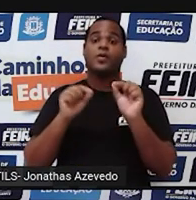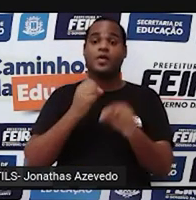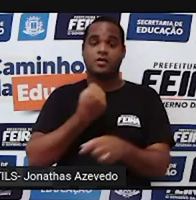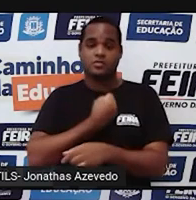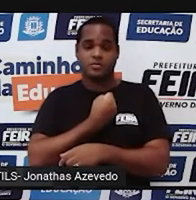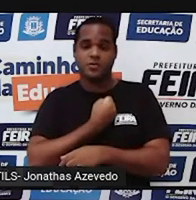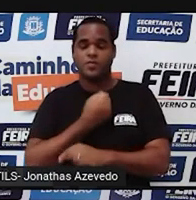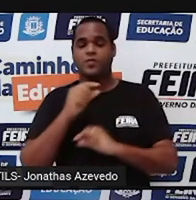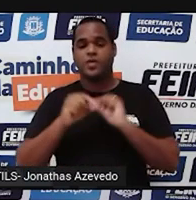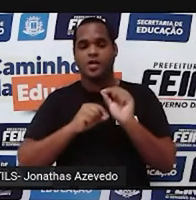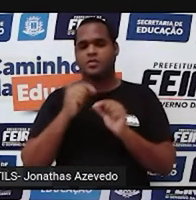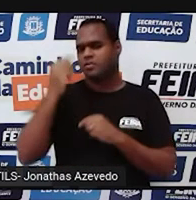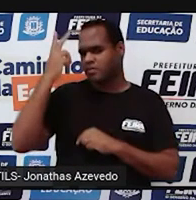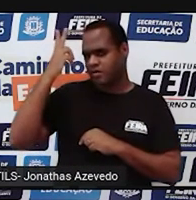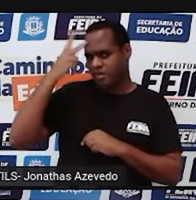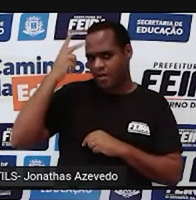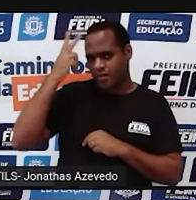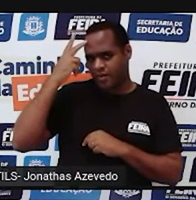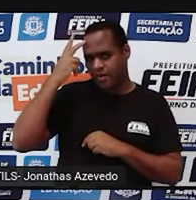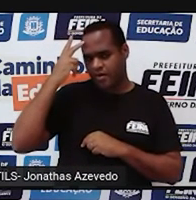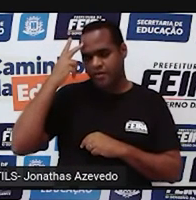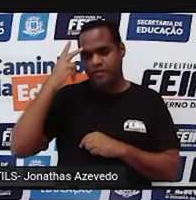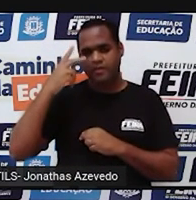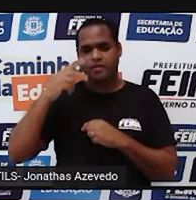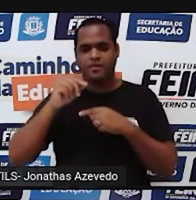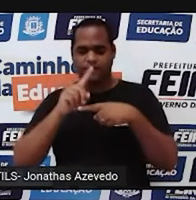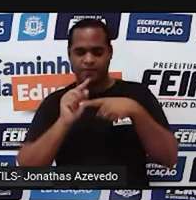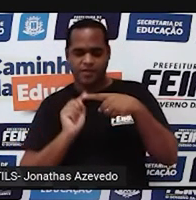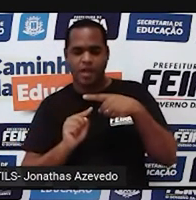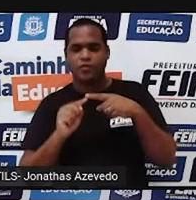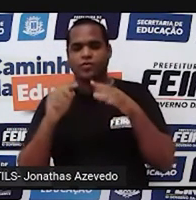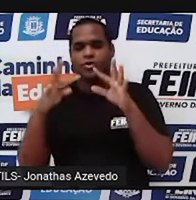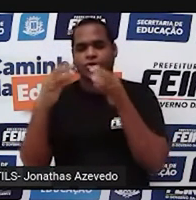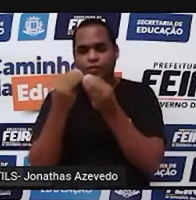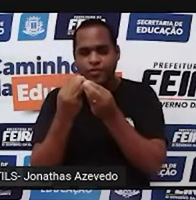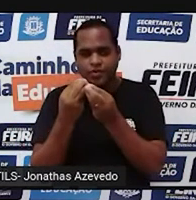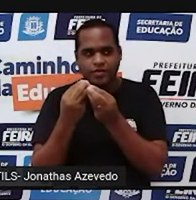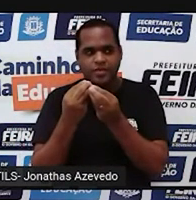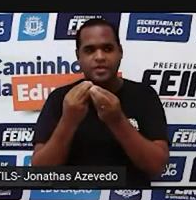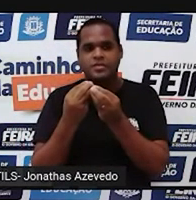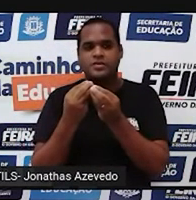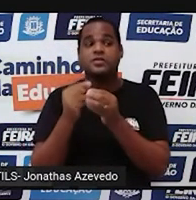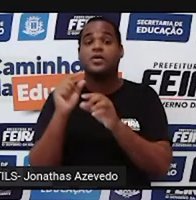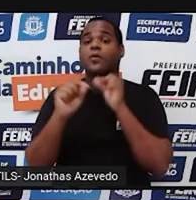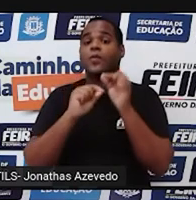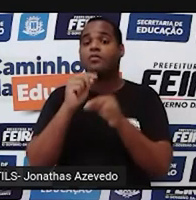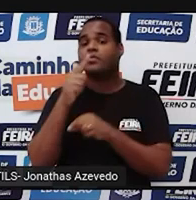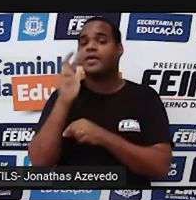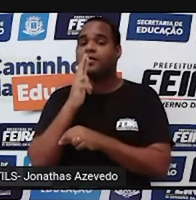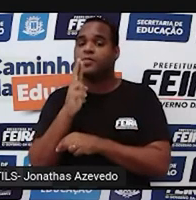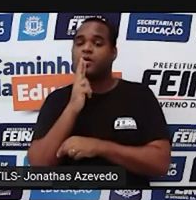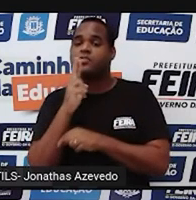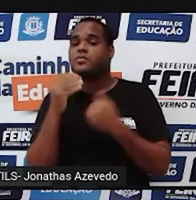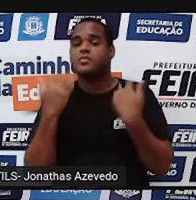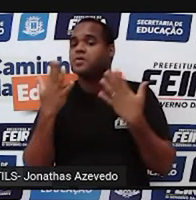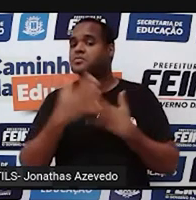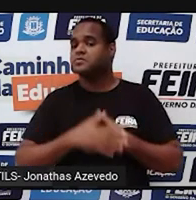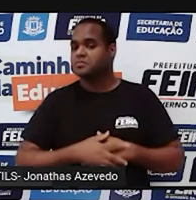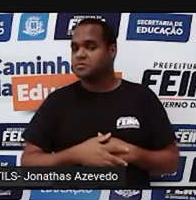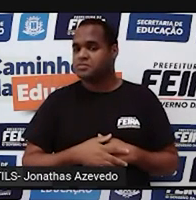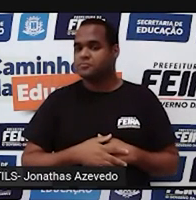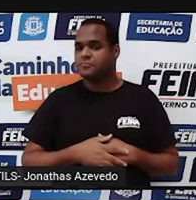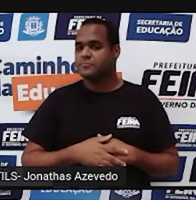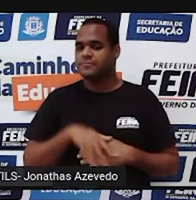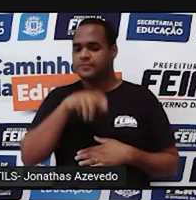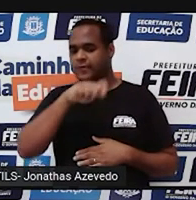número natural, fracionário, inteiro. Qual é a sua resposta? Anota